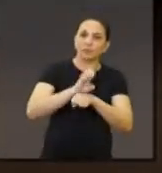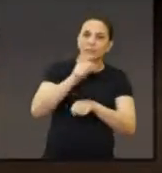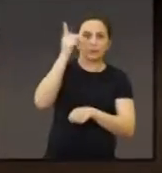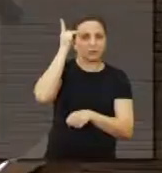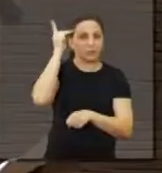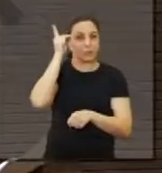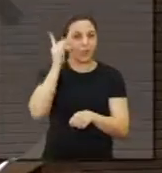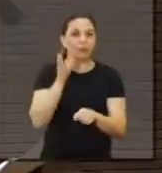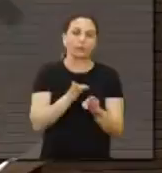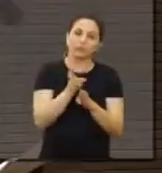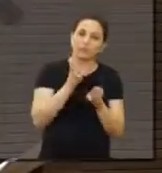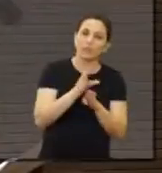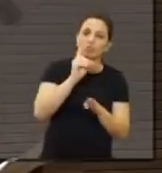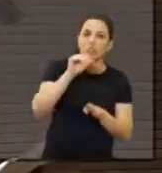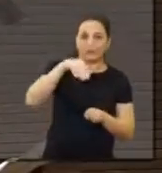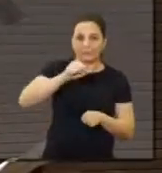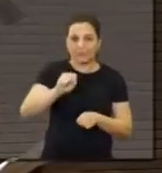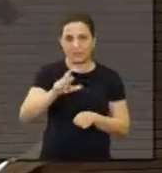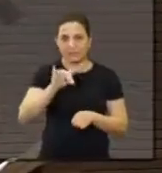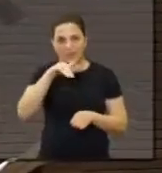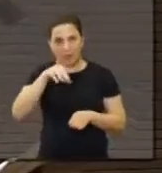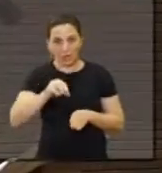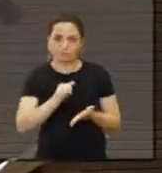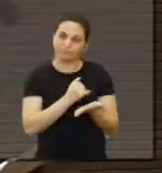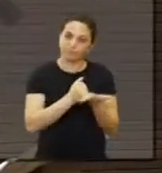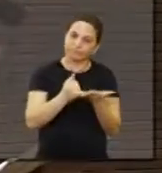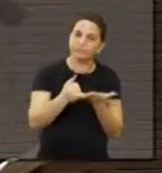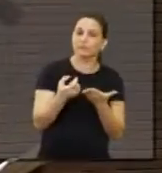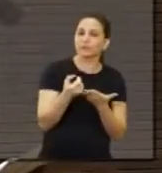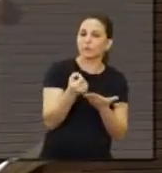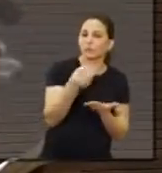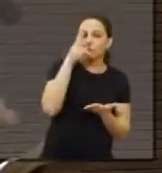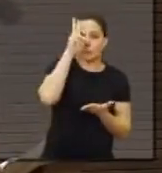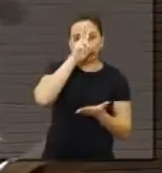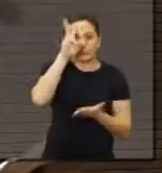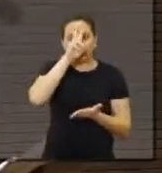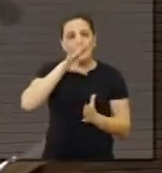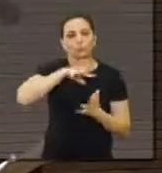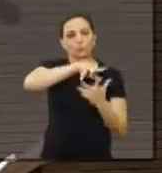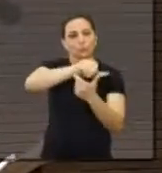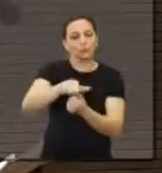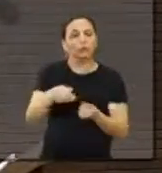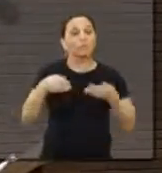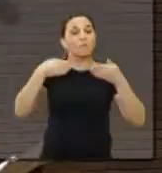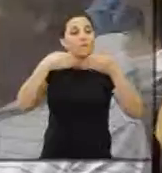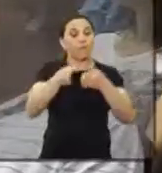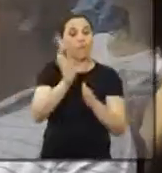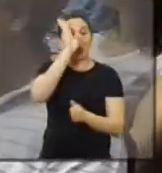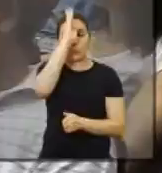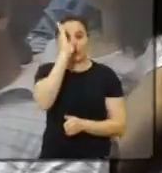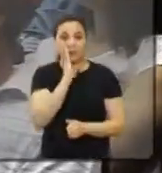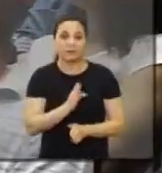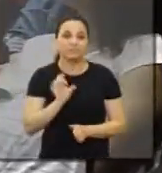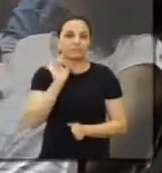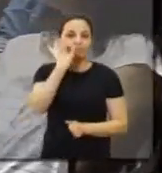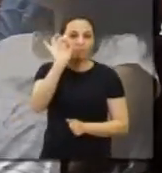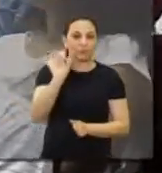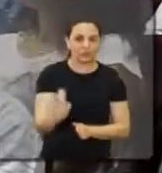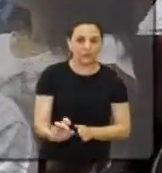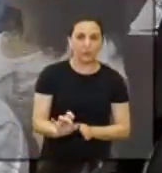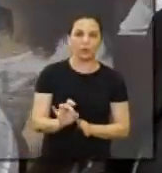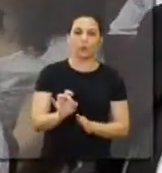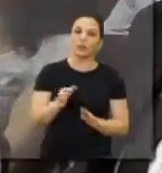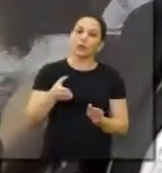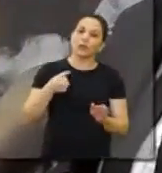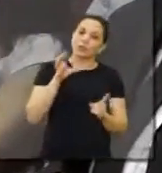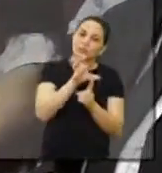Ramalho. O secretário fez uma introdução com um pouco de história do mundo e especialmente do Brasil, o que pôde influenciar